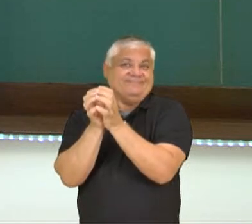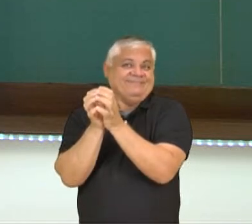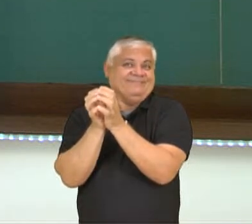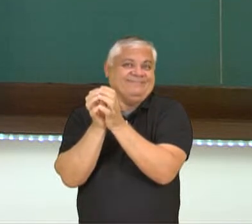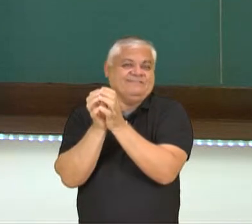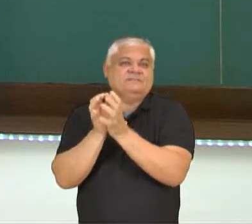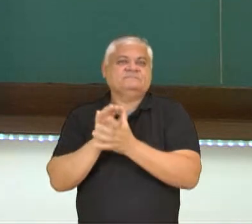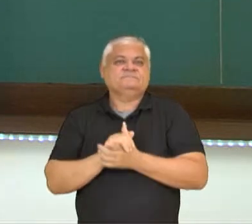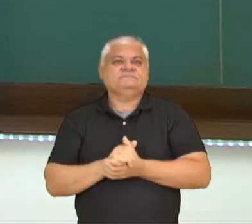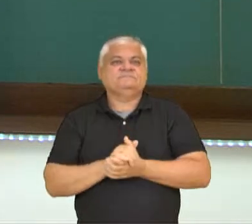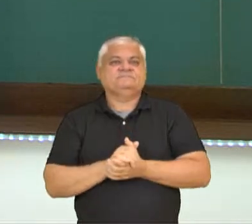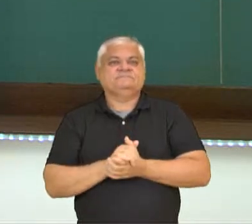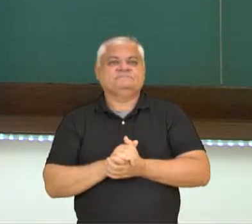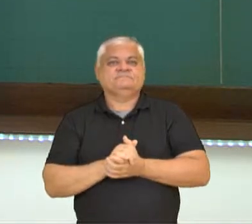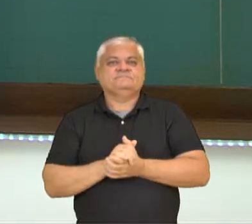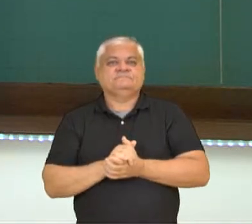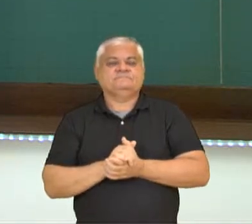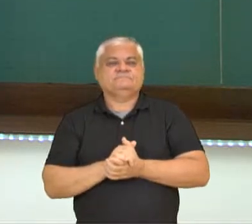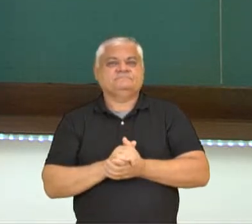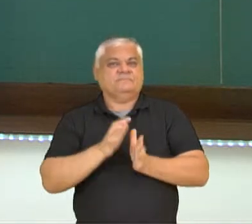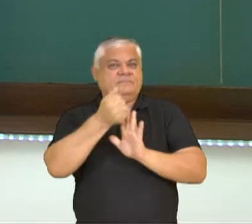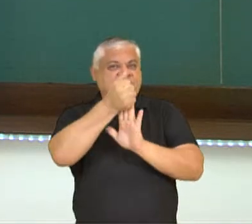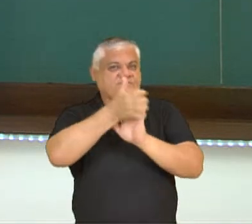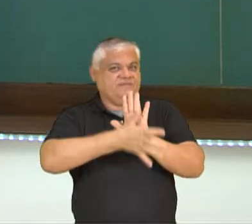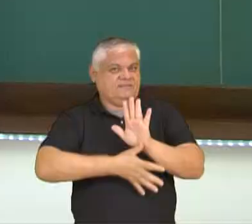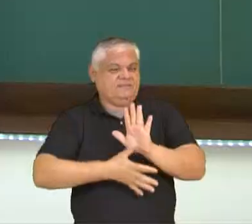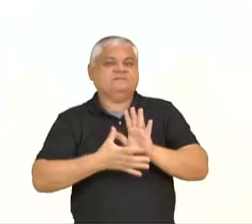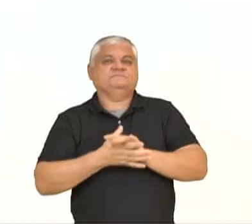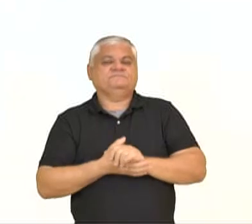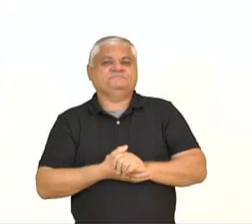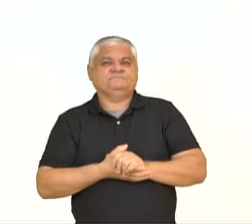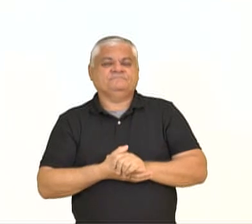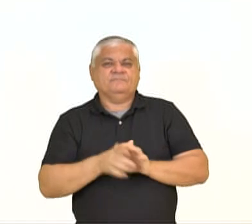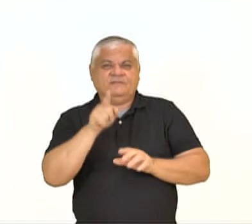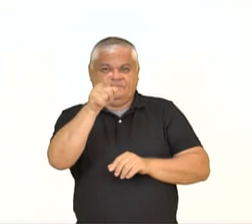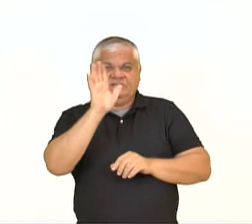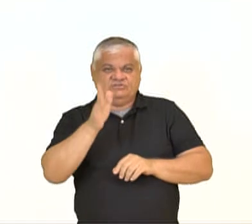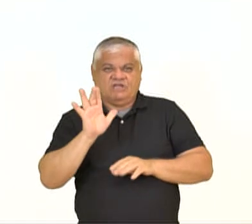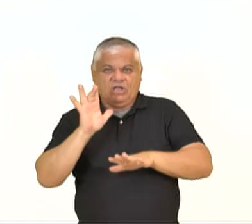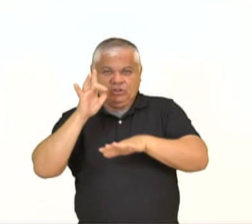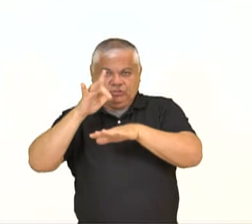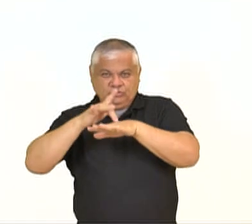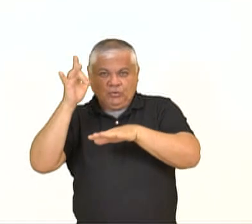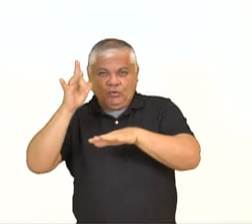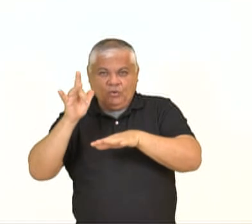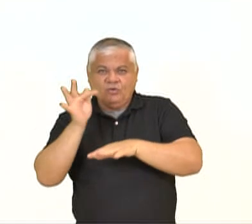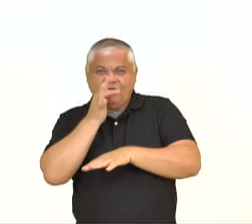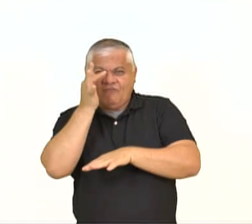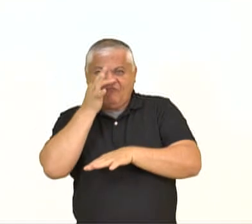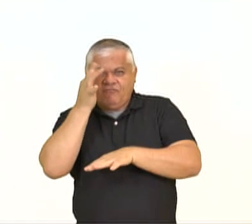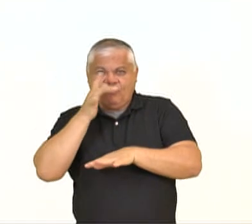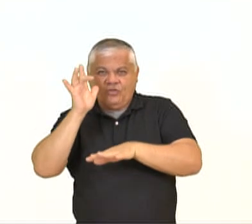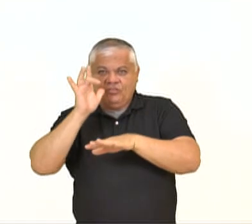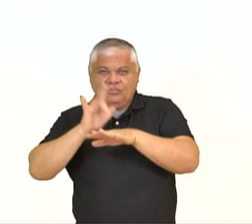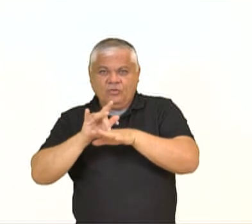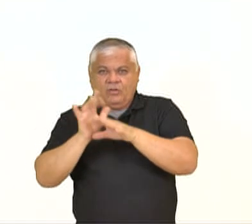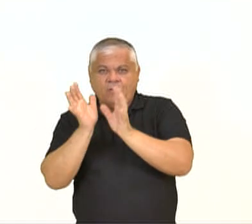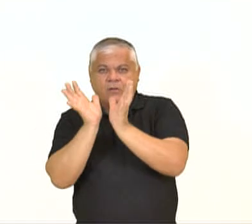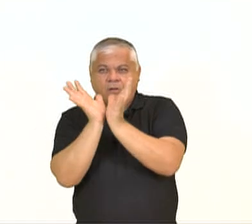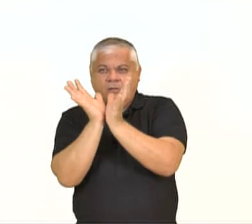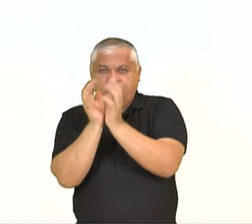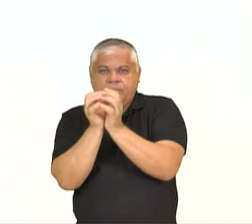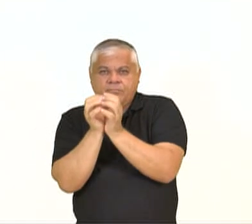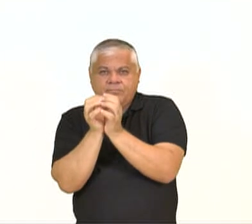dela, tá? Então, vamos de atividade. Você já tocou em uma planta conhecida como dormideira ou